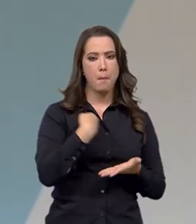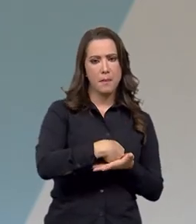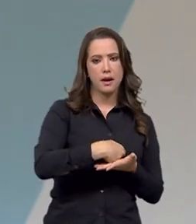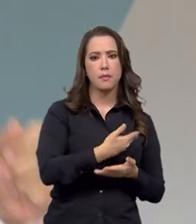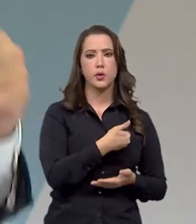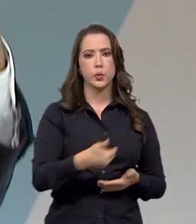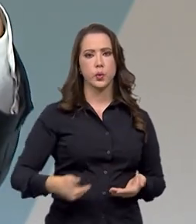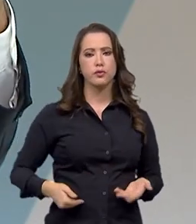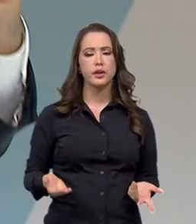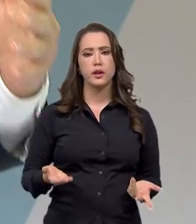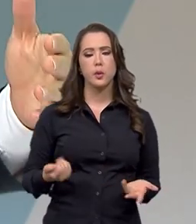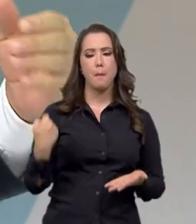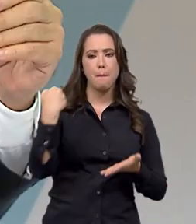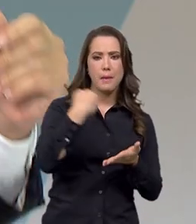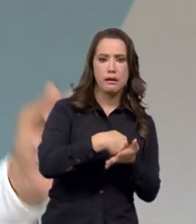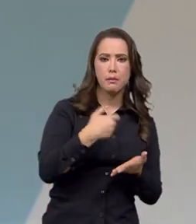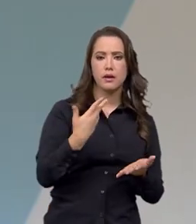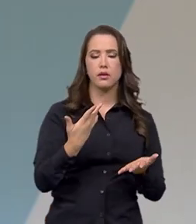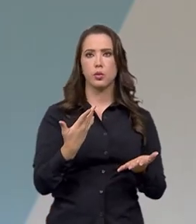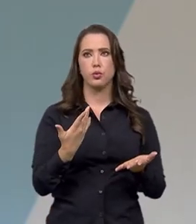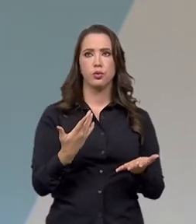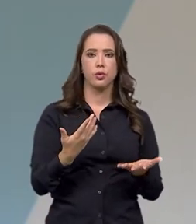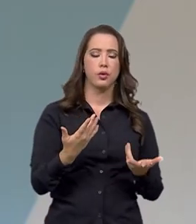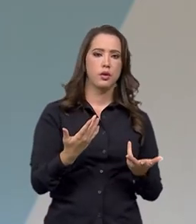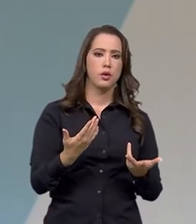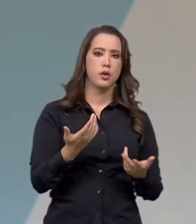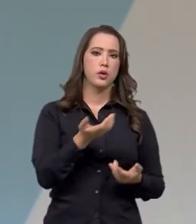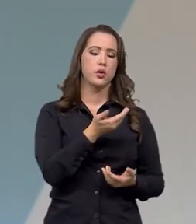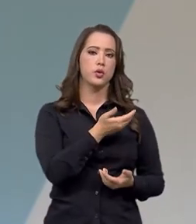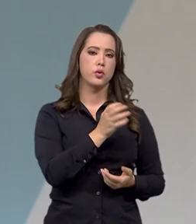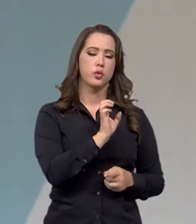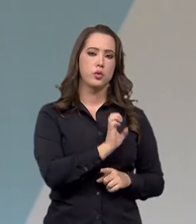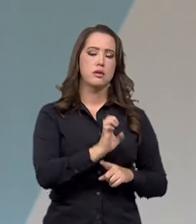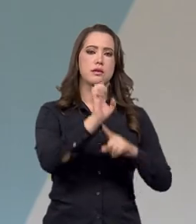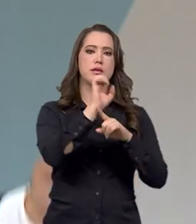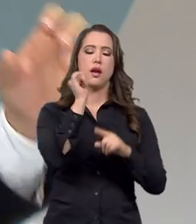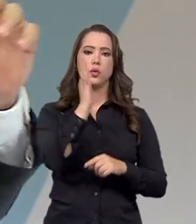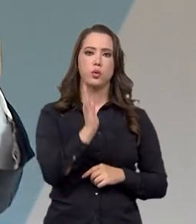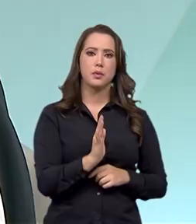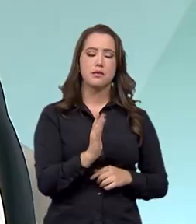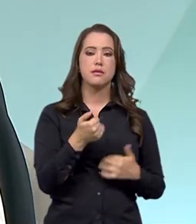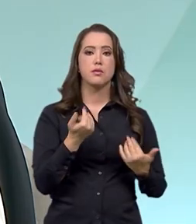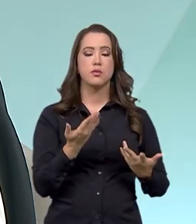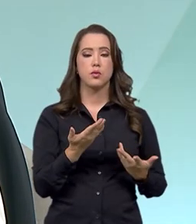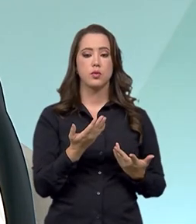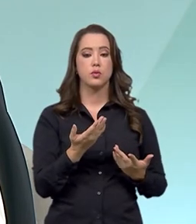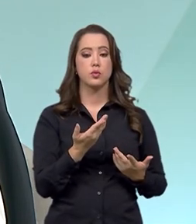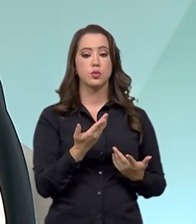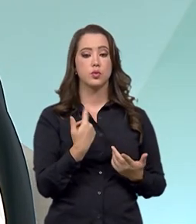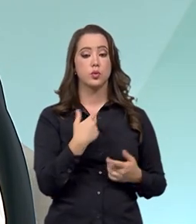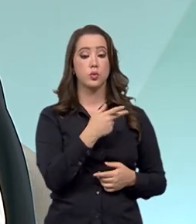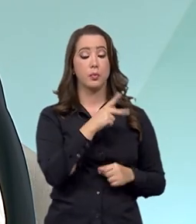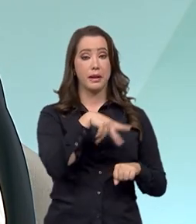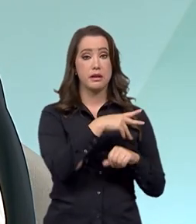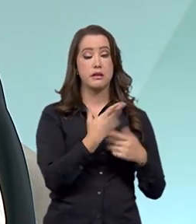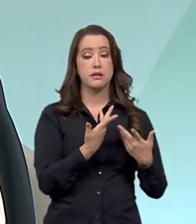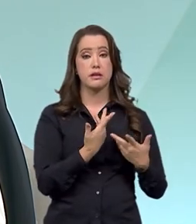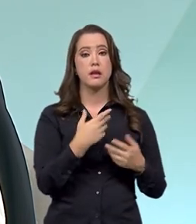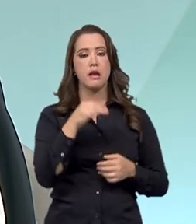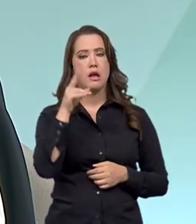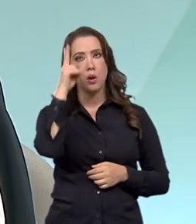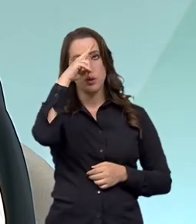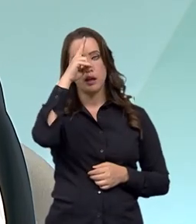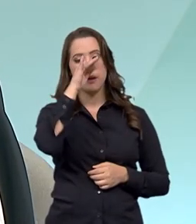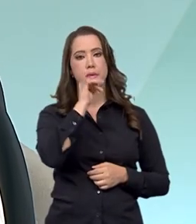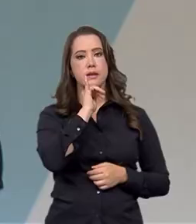governamental, um patrocínio do Estado brasileiro. Eu lembro que o Ministério do Turismo se posicionou em relação a isso